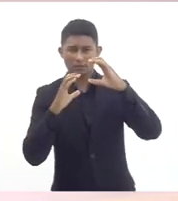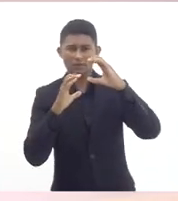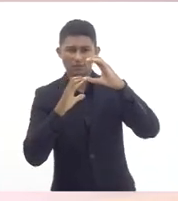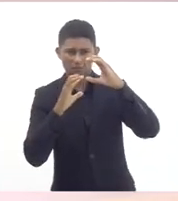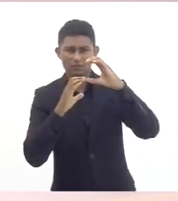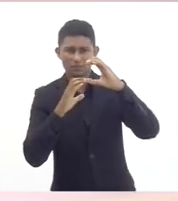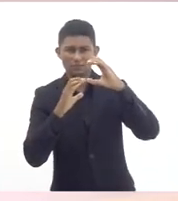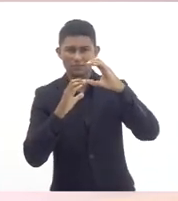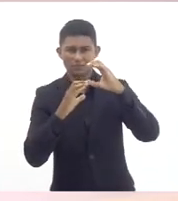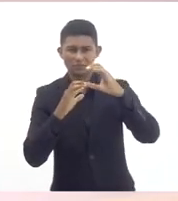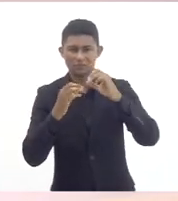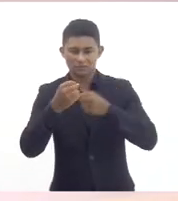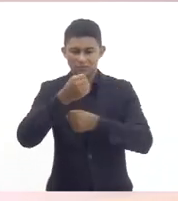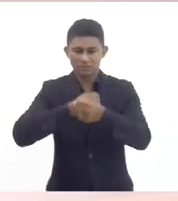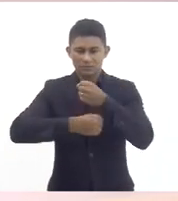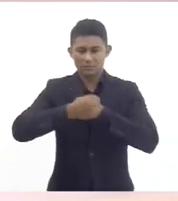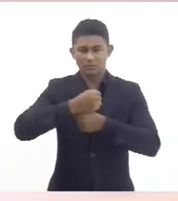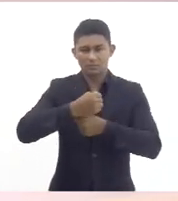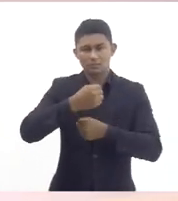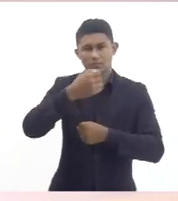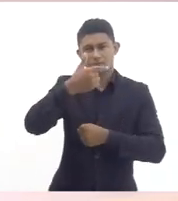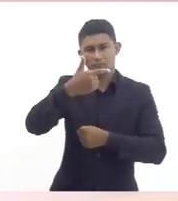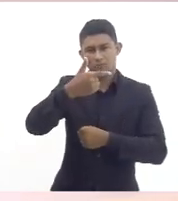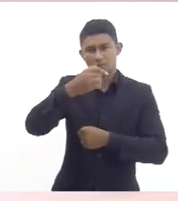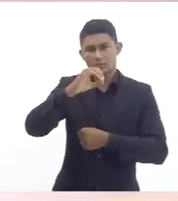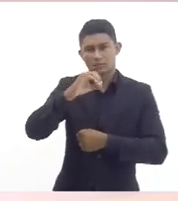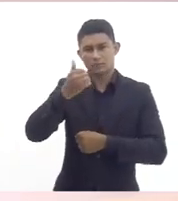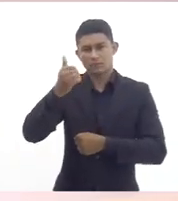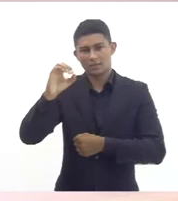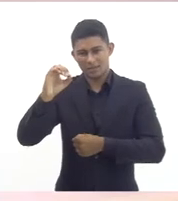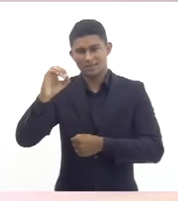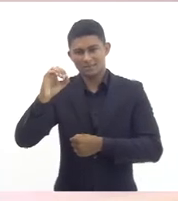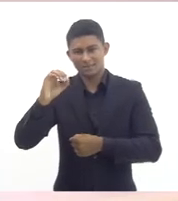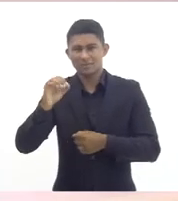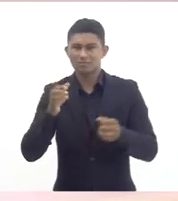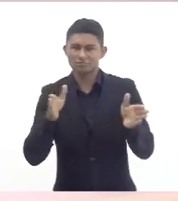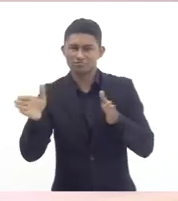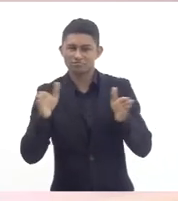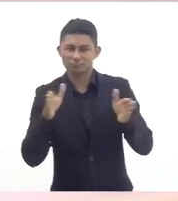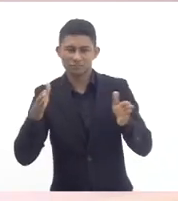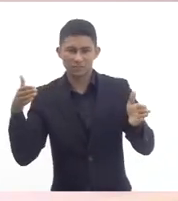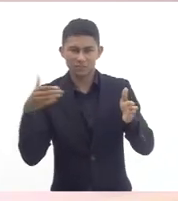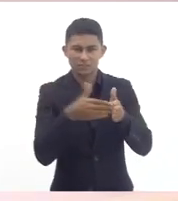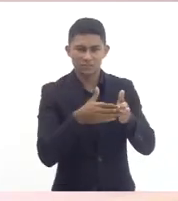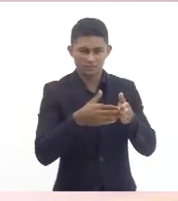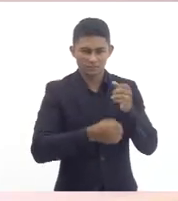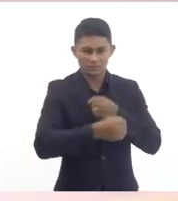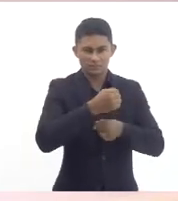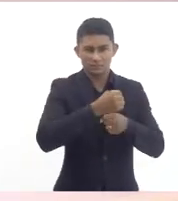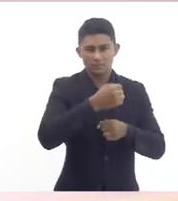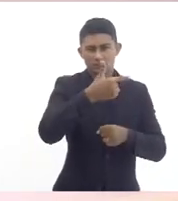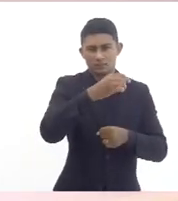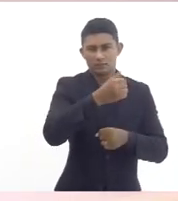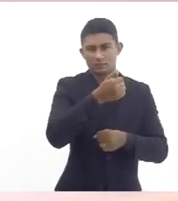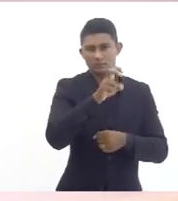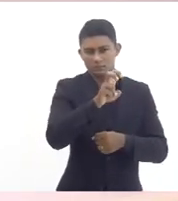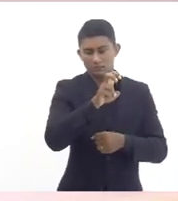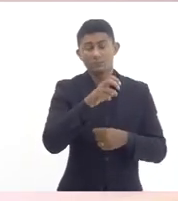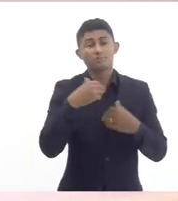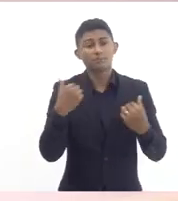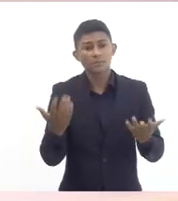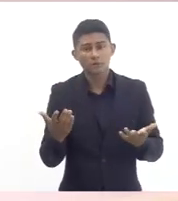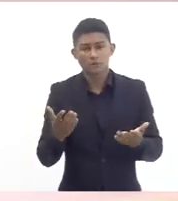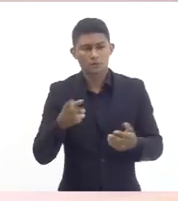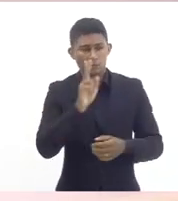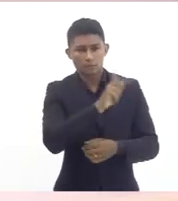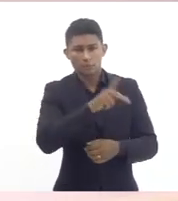maior foi feito 2010 que valia até 2015 de lá para cá muitos profissionais se aposentaram